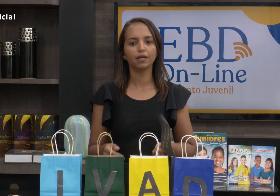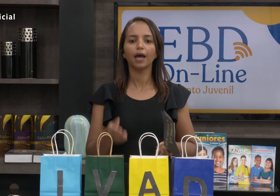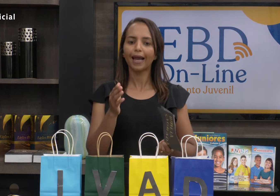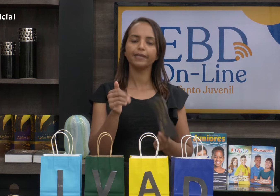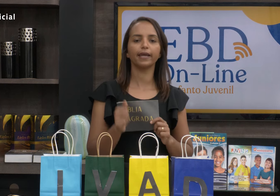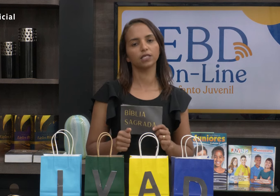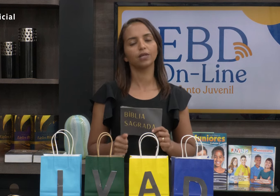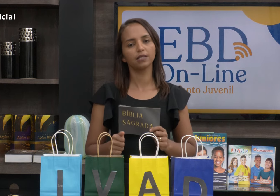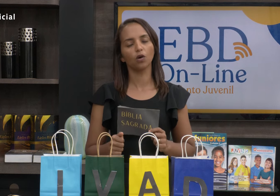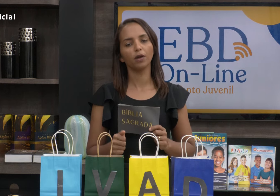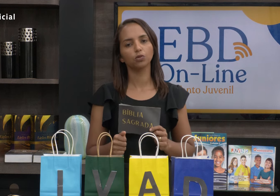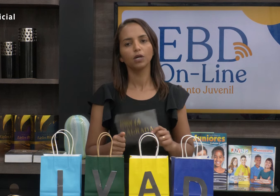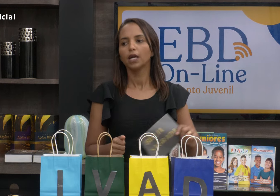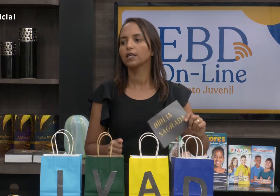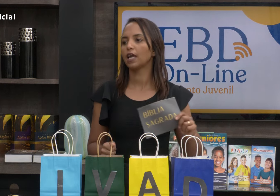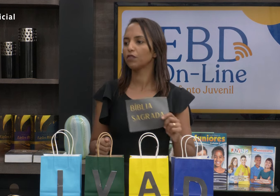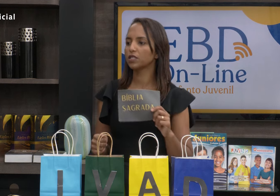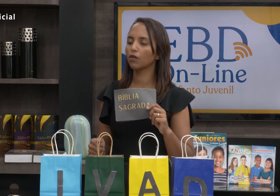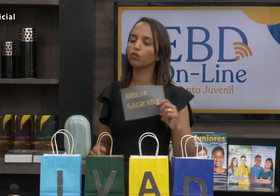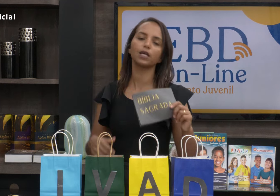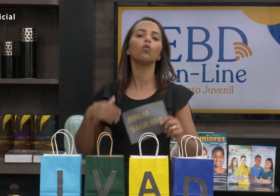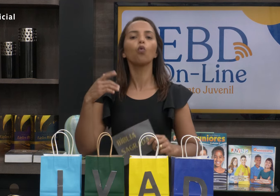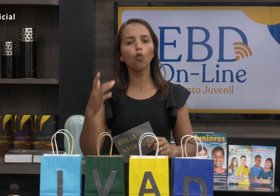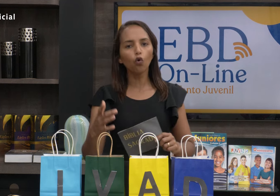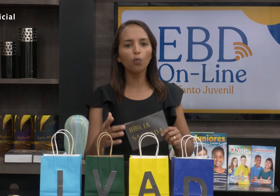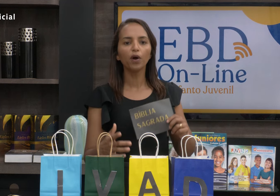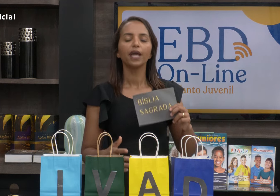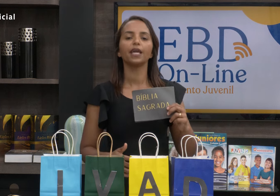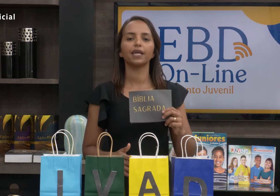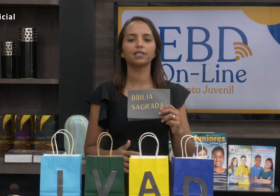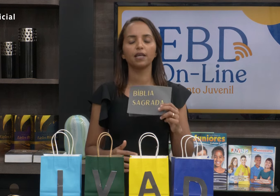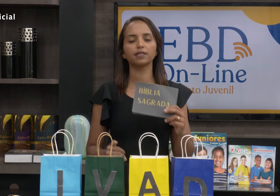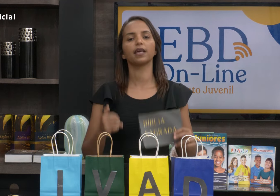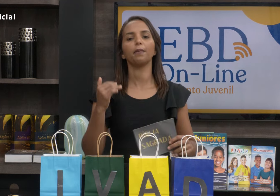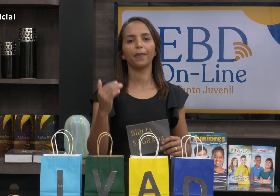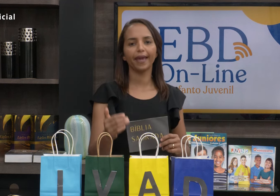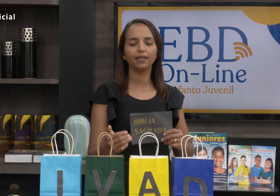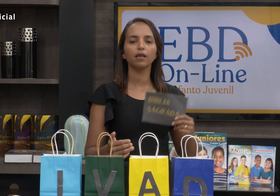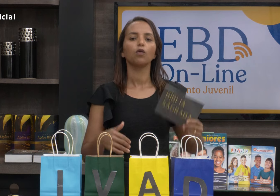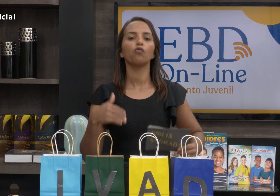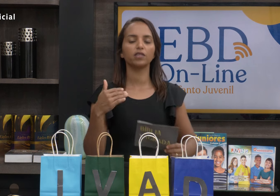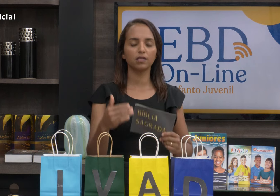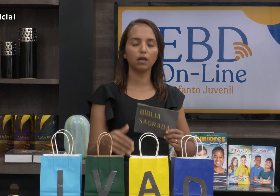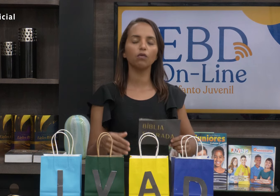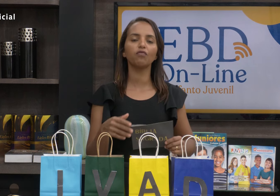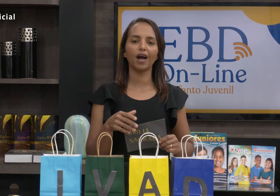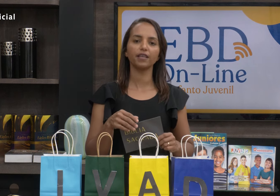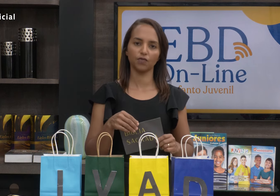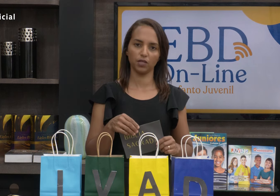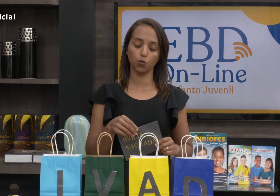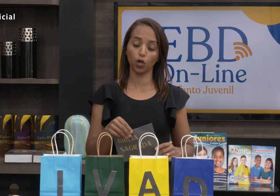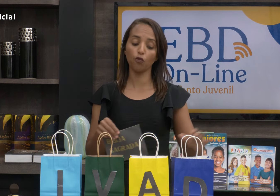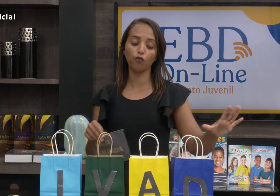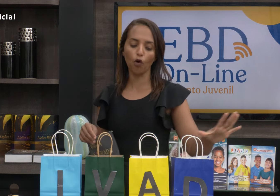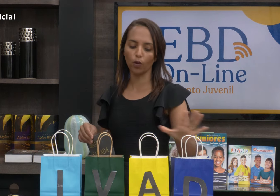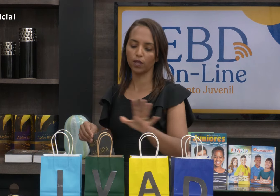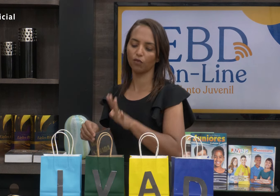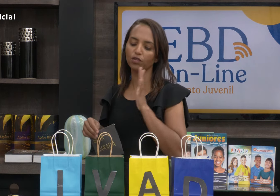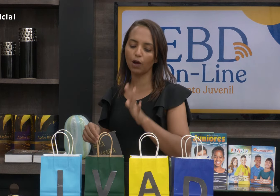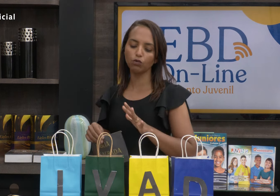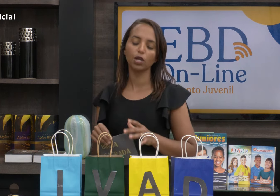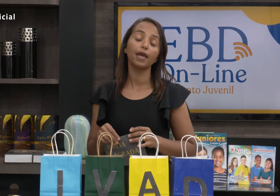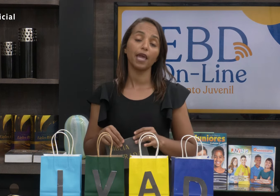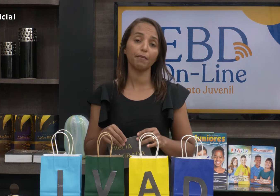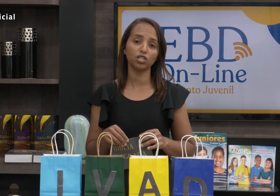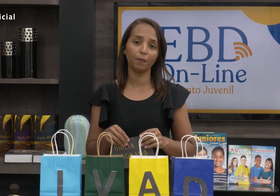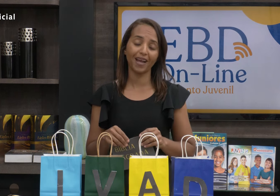usasse essa semana a indicação da lição mesmo, que é você usar um cubo em que as crianças repetem o versículo várias vezes, porque o foco aqui